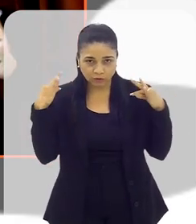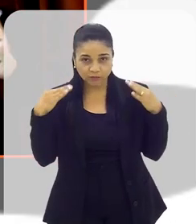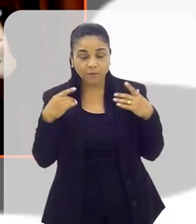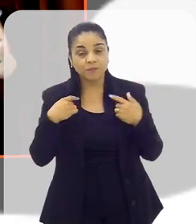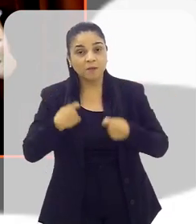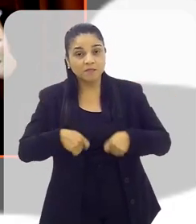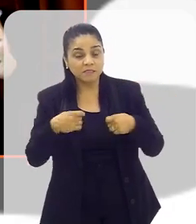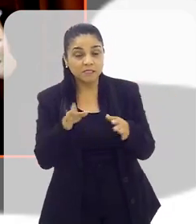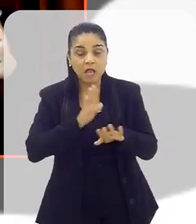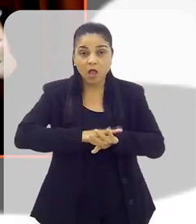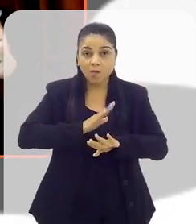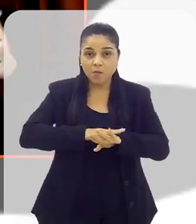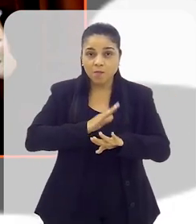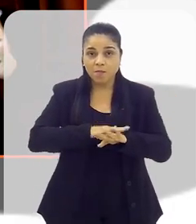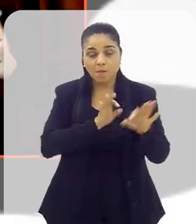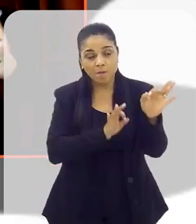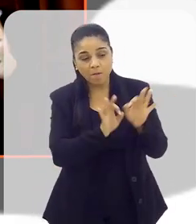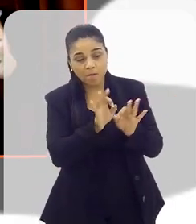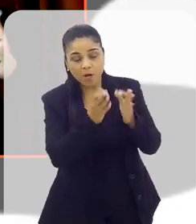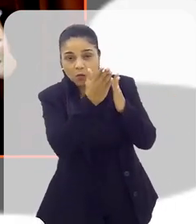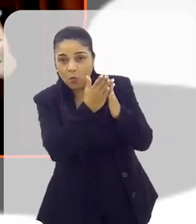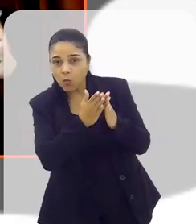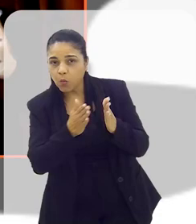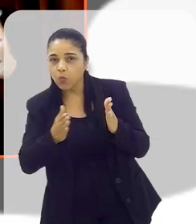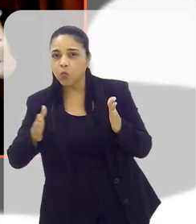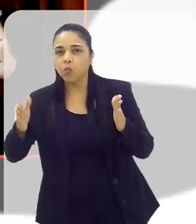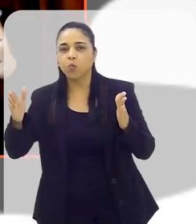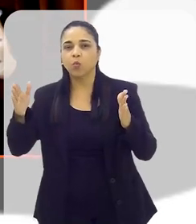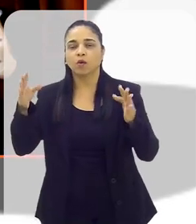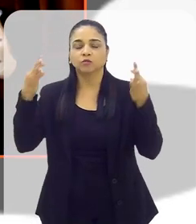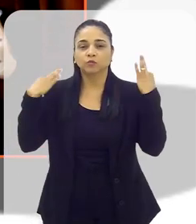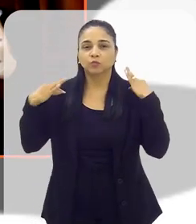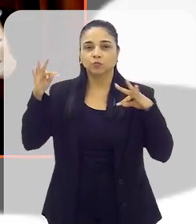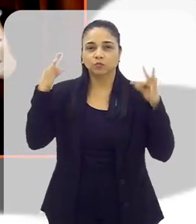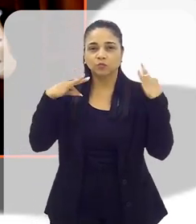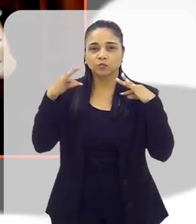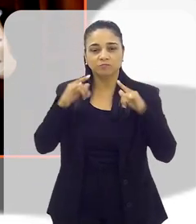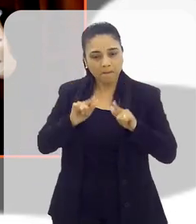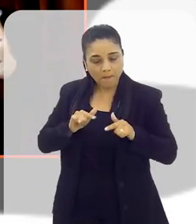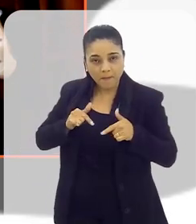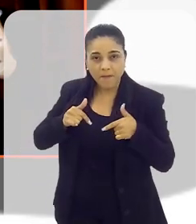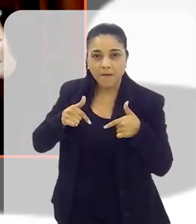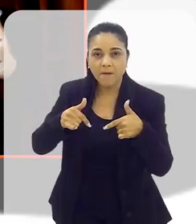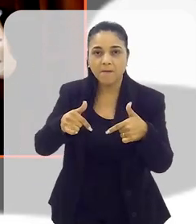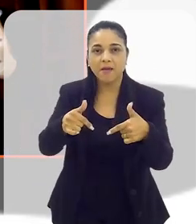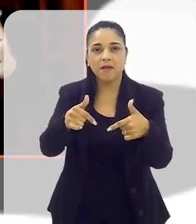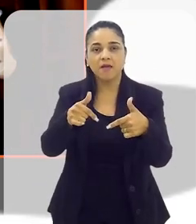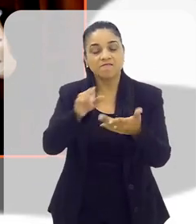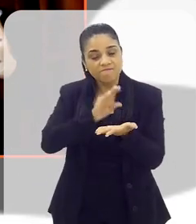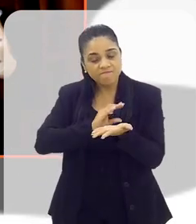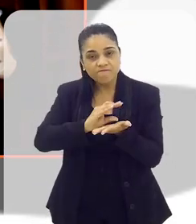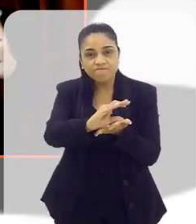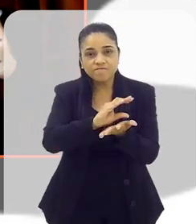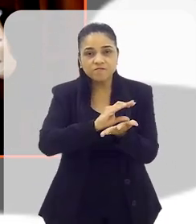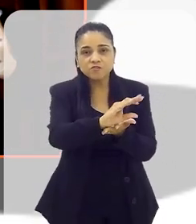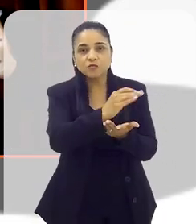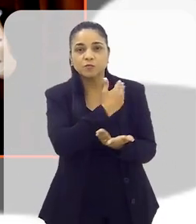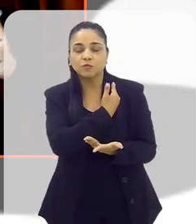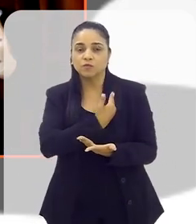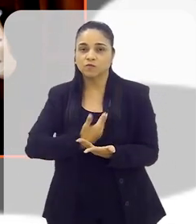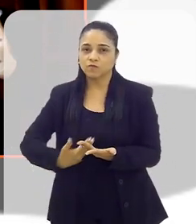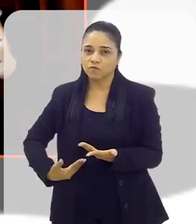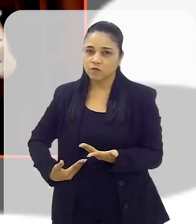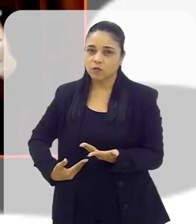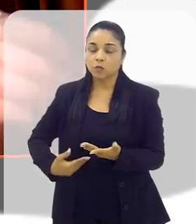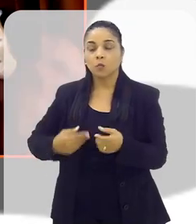momento, é um plano de turismo a longo prazo, e que esse plano de turismo tenha, efetivamente, investimentos do